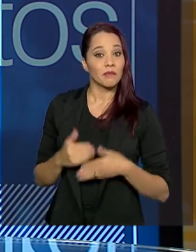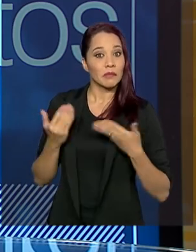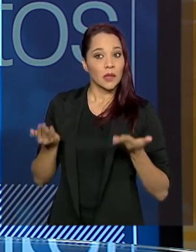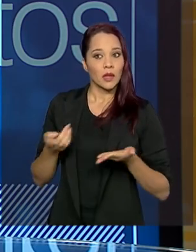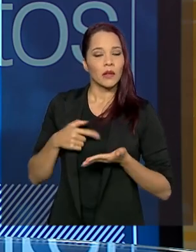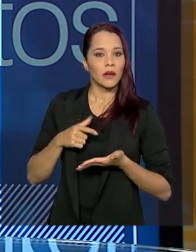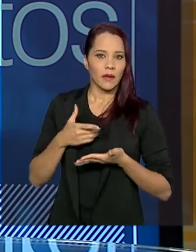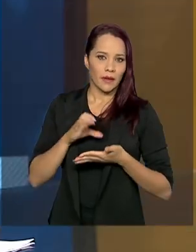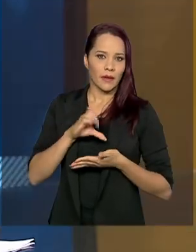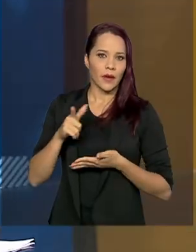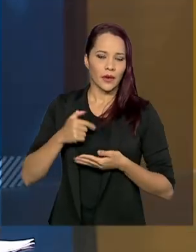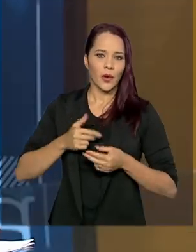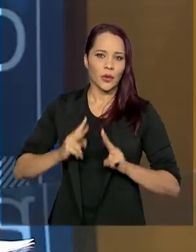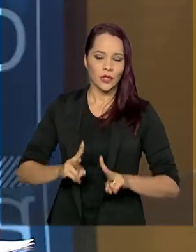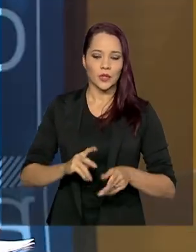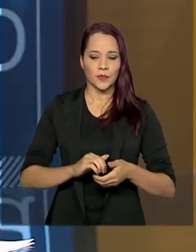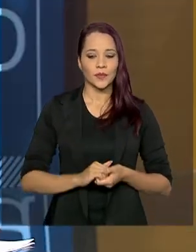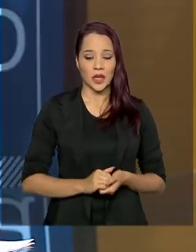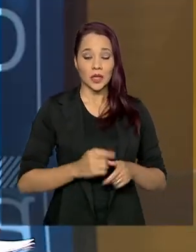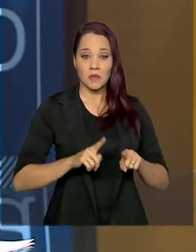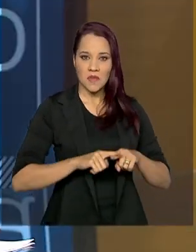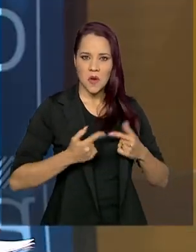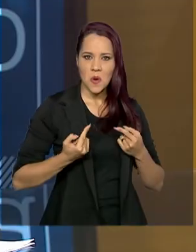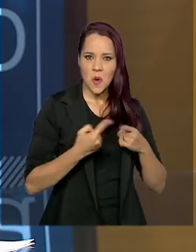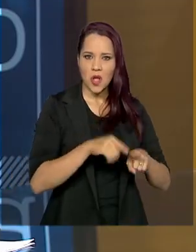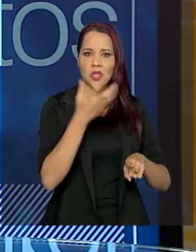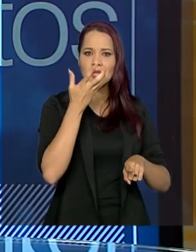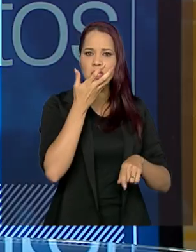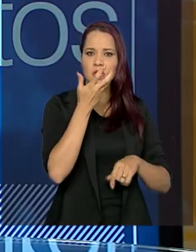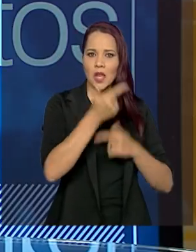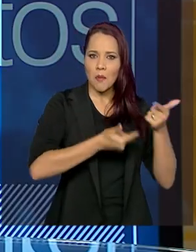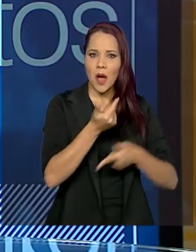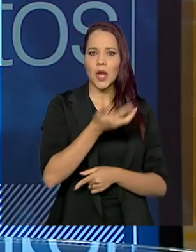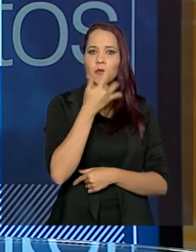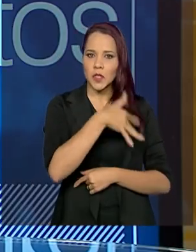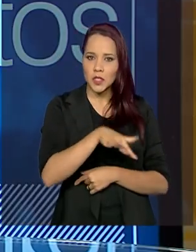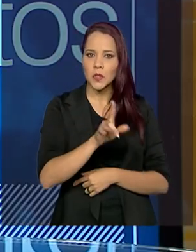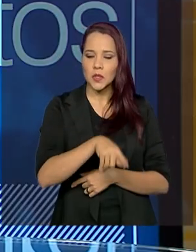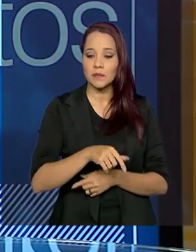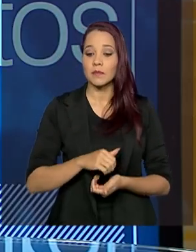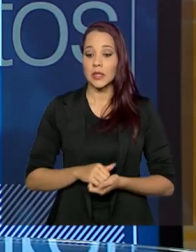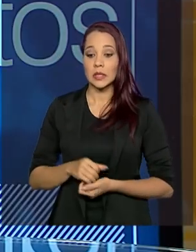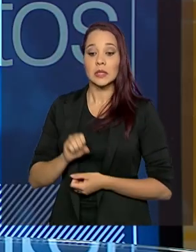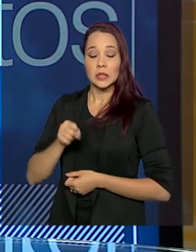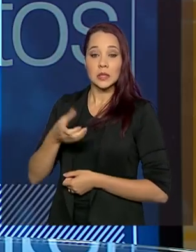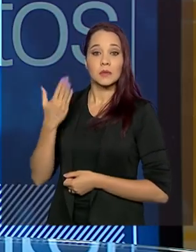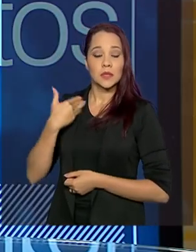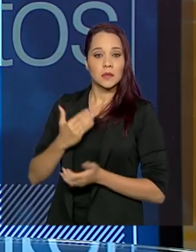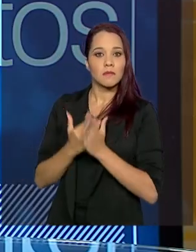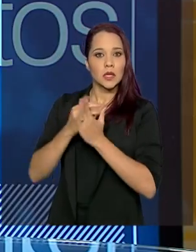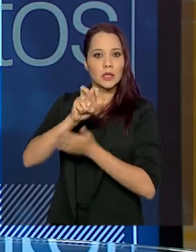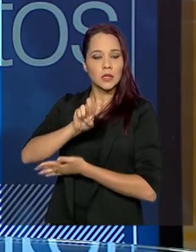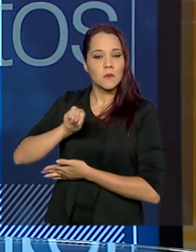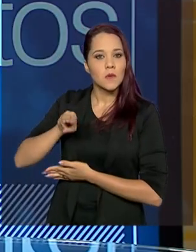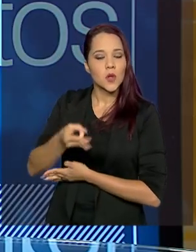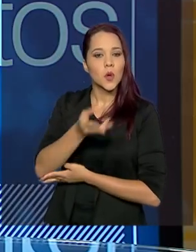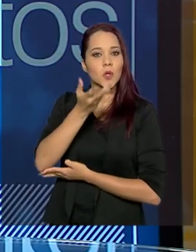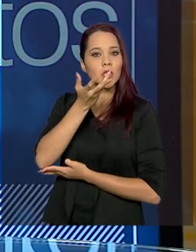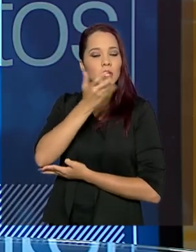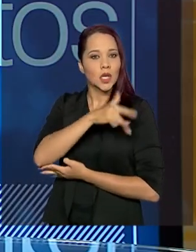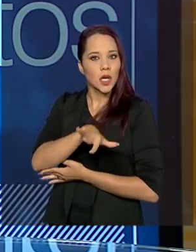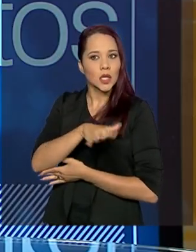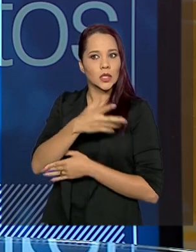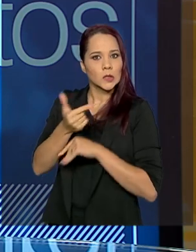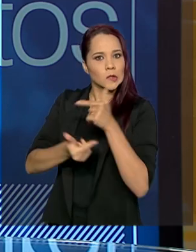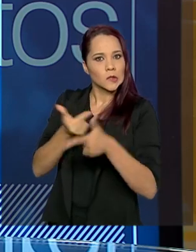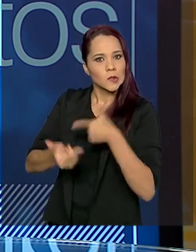contínuo. O combate ao trabalho infantil também. O combate ao trabalho infantil. A gente tinha um número de mais de 5 milhões de crianças em situação de exploração do